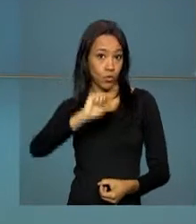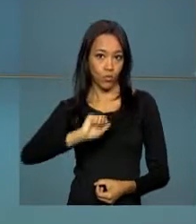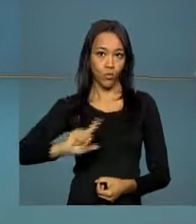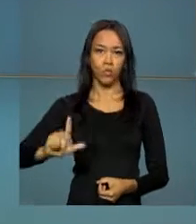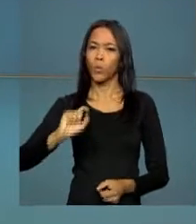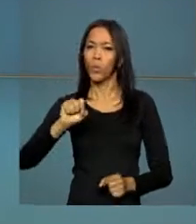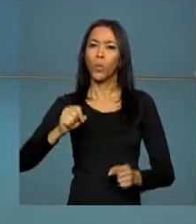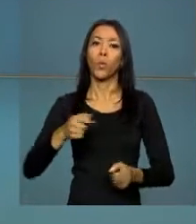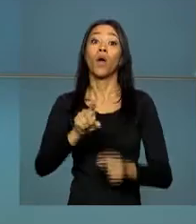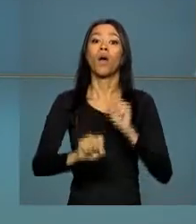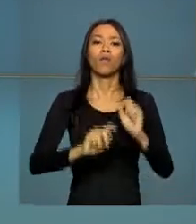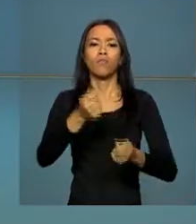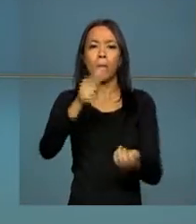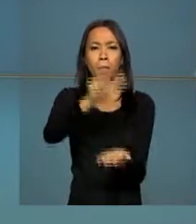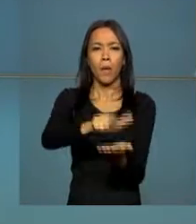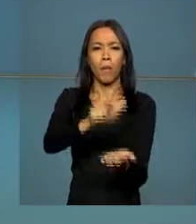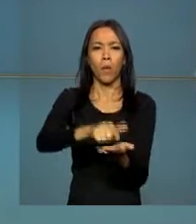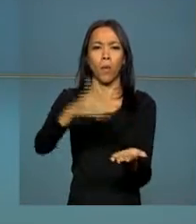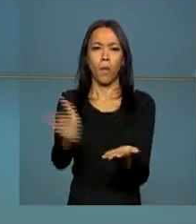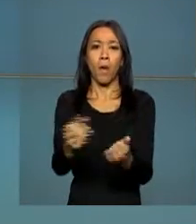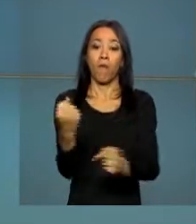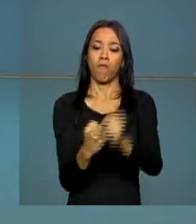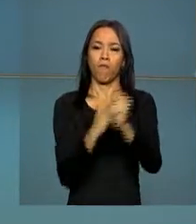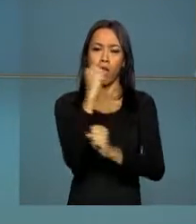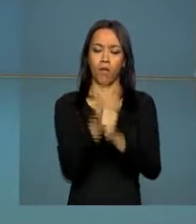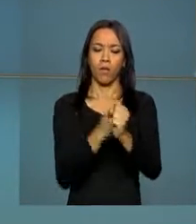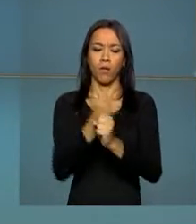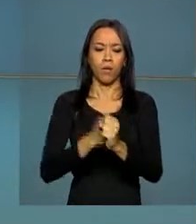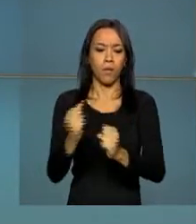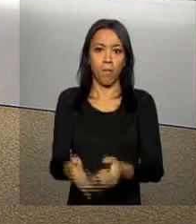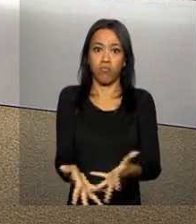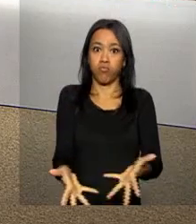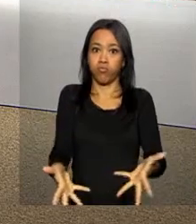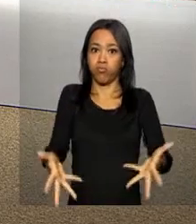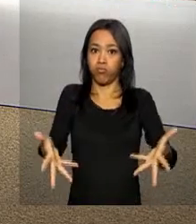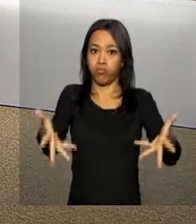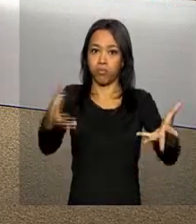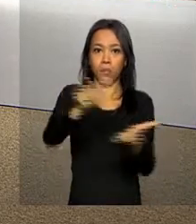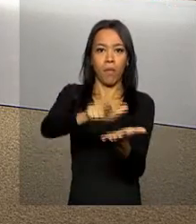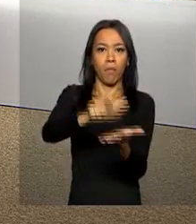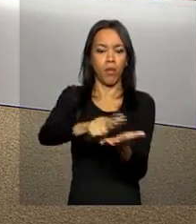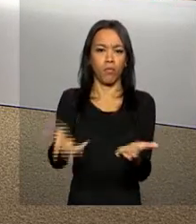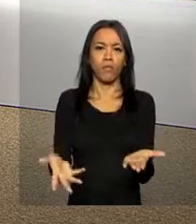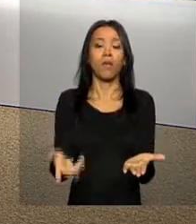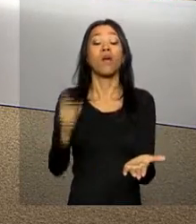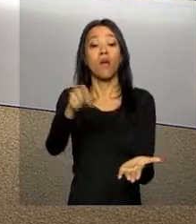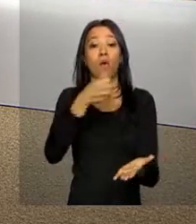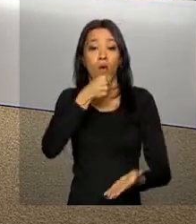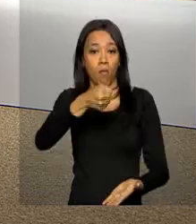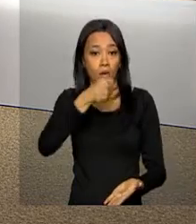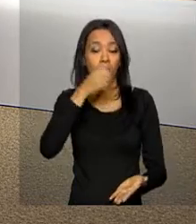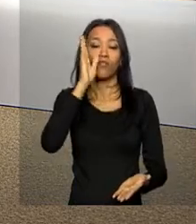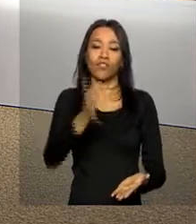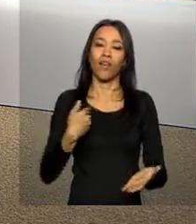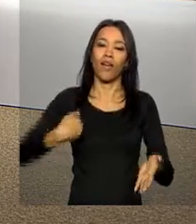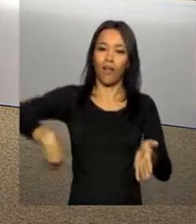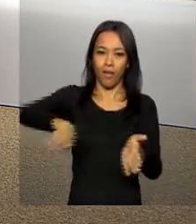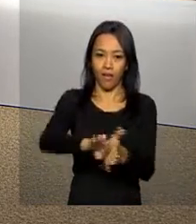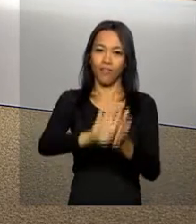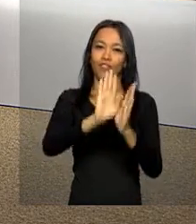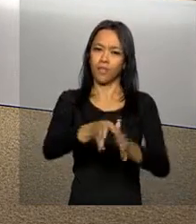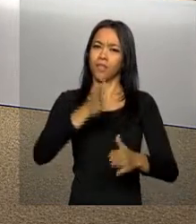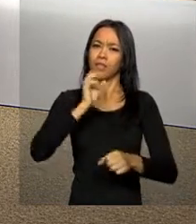do lançamento da pedra fundamental da ampliação de uma fábrica de celulose. O repórter Ricardo Carandina já está no local do evento